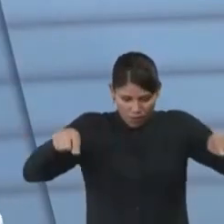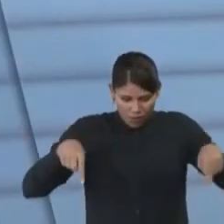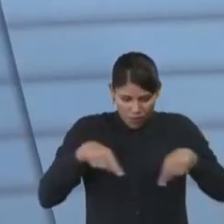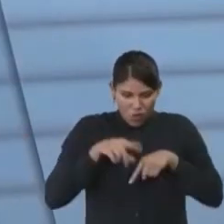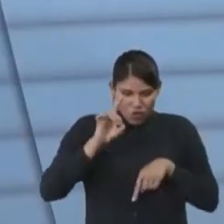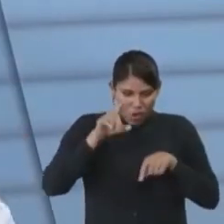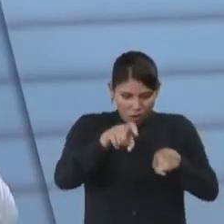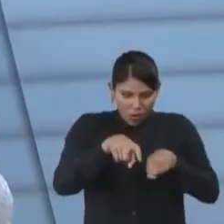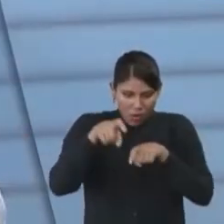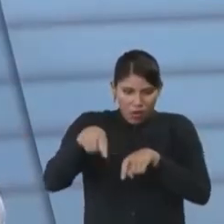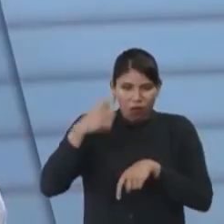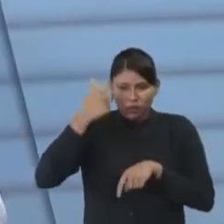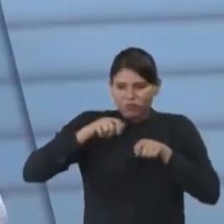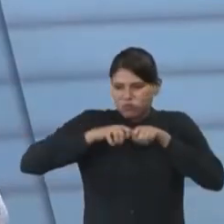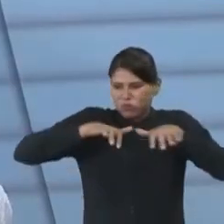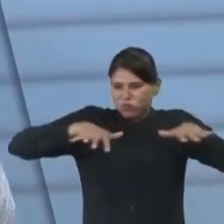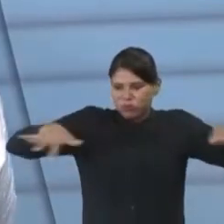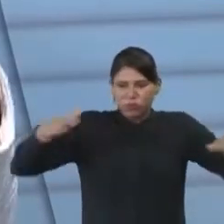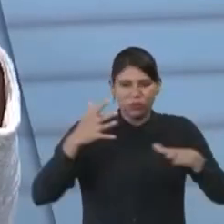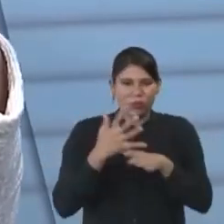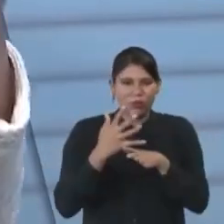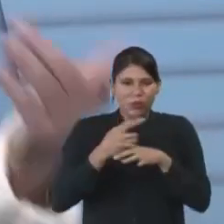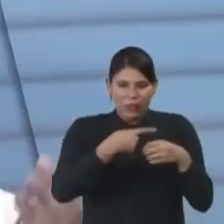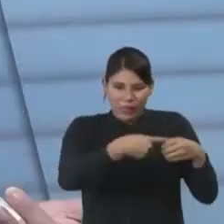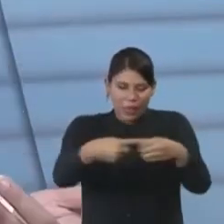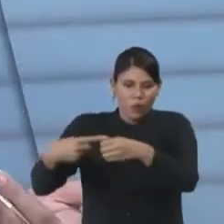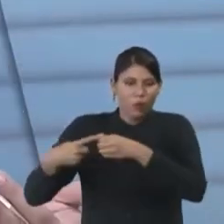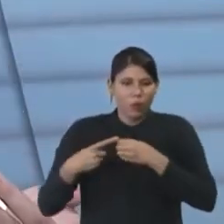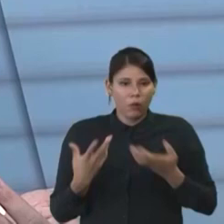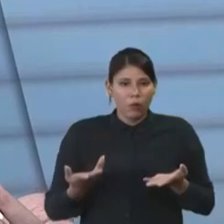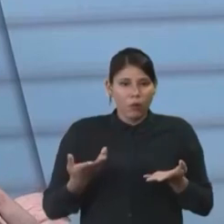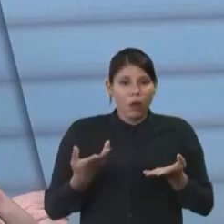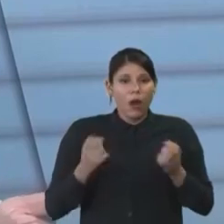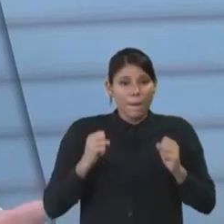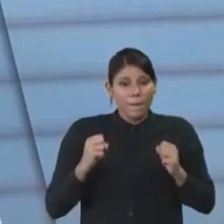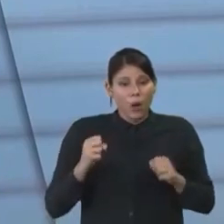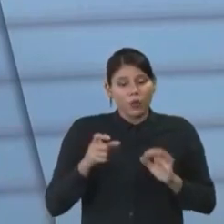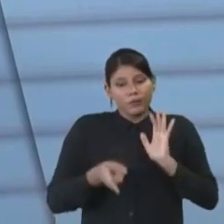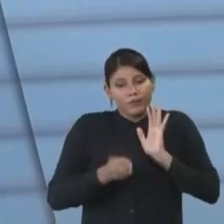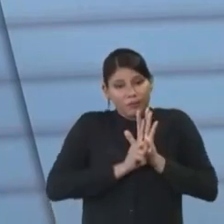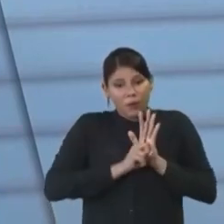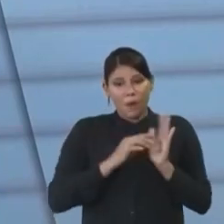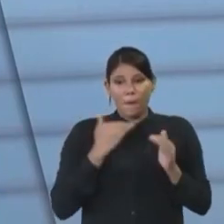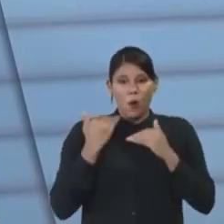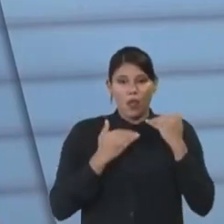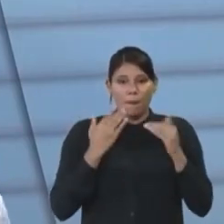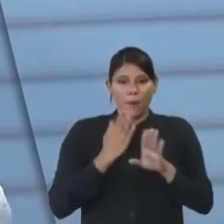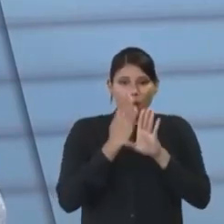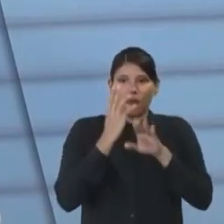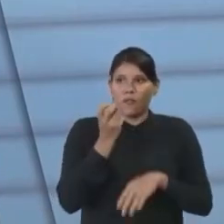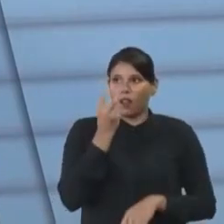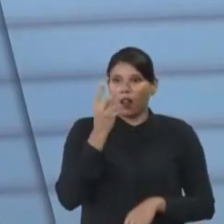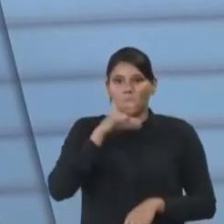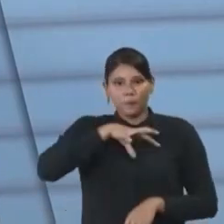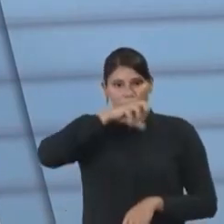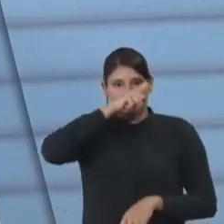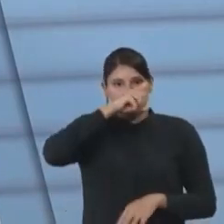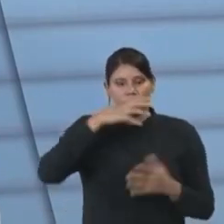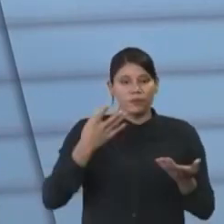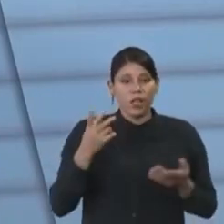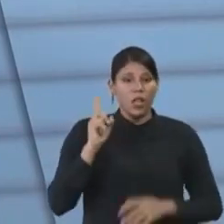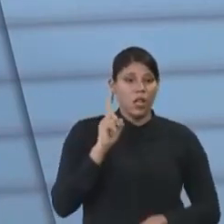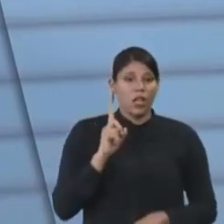agricultura. Então, assim, eu achei assertivo. Paraná tem projeto de lei, Assembleia Legislativa do Paraná. O Distrito Federal